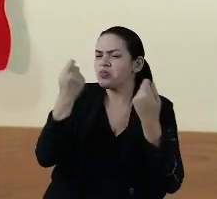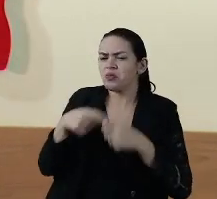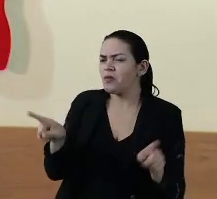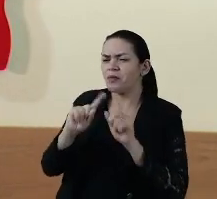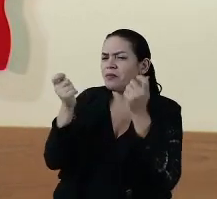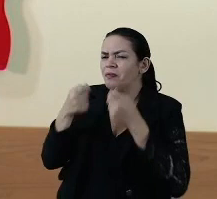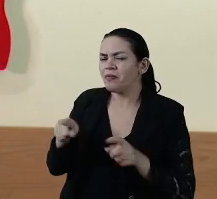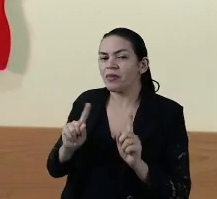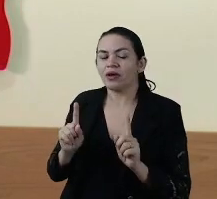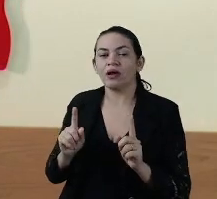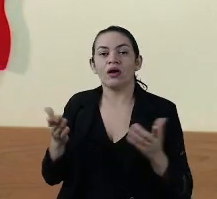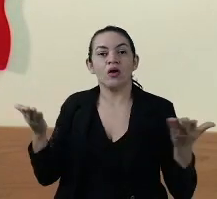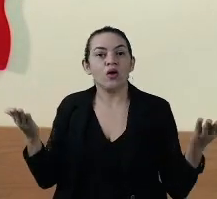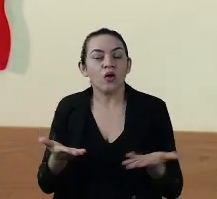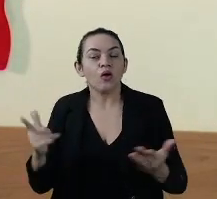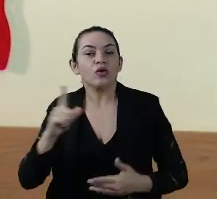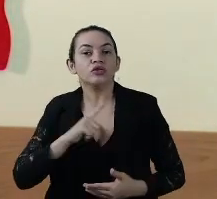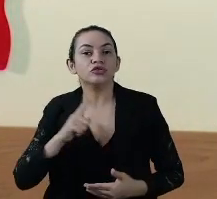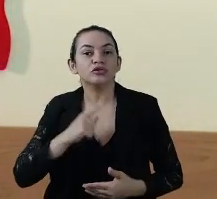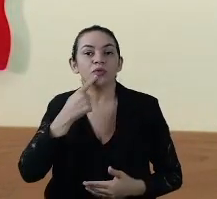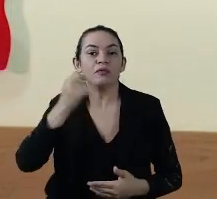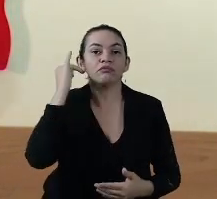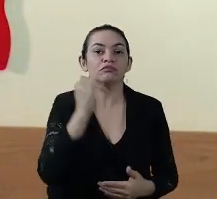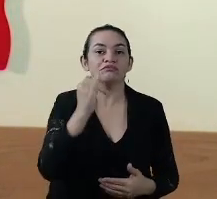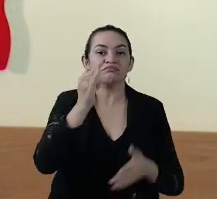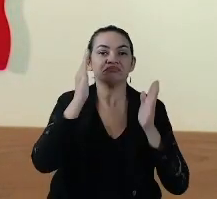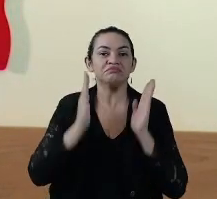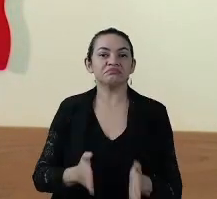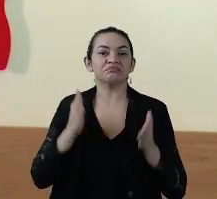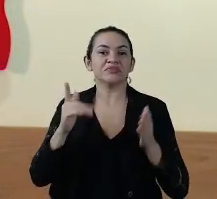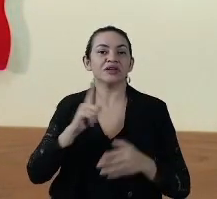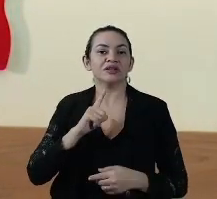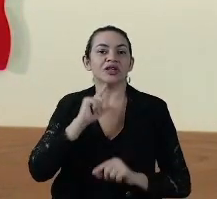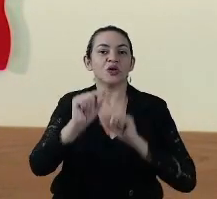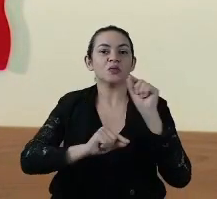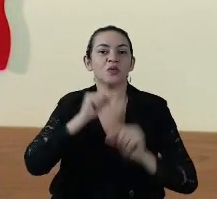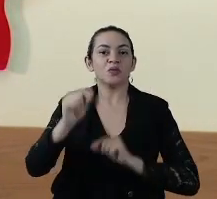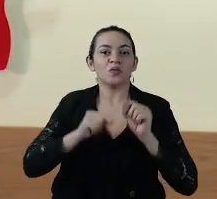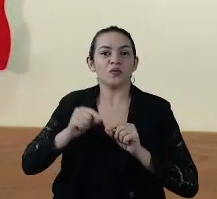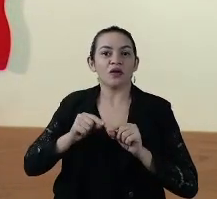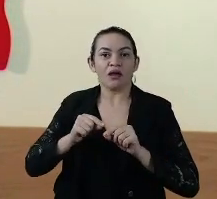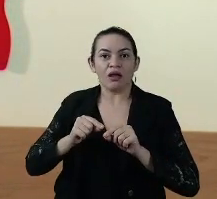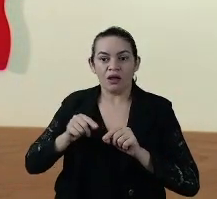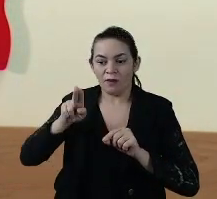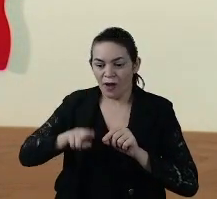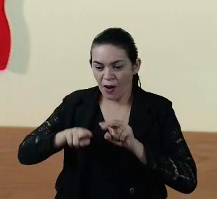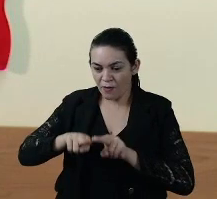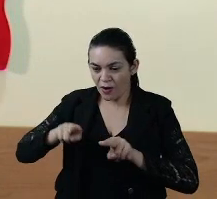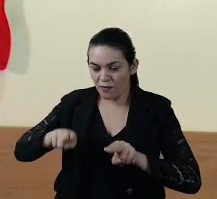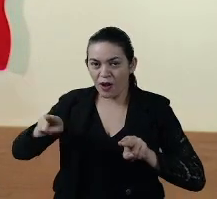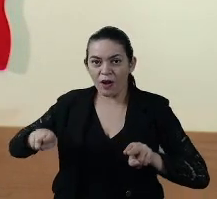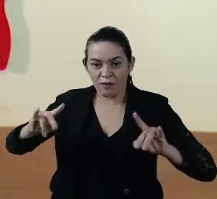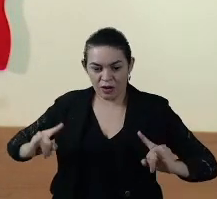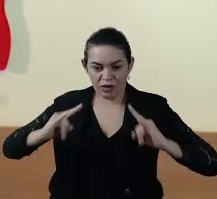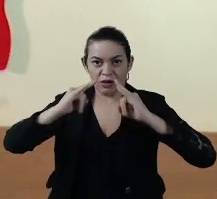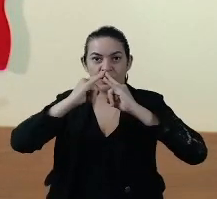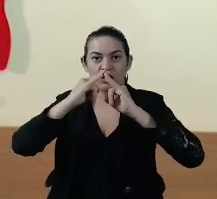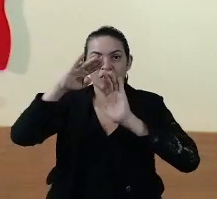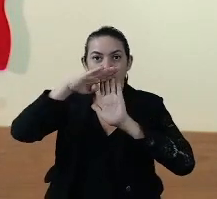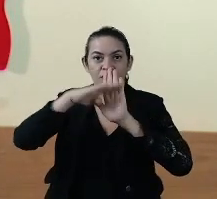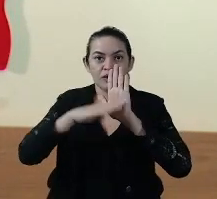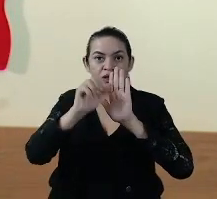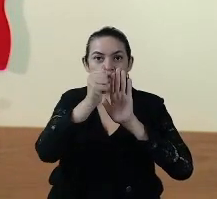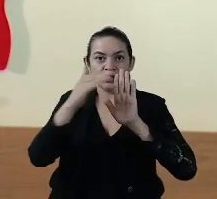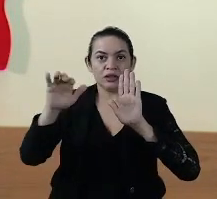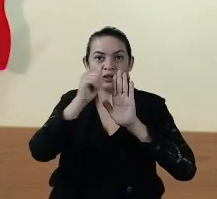E hoje nós temos, tal como eu afirmei, nós temos uma ocupação crescente, caminhando para ser total do hospital de